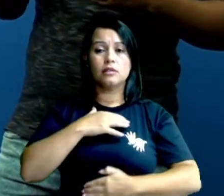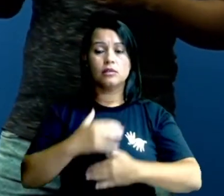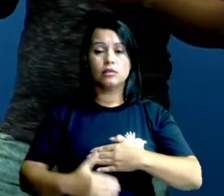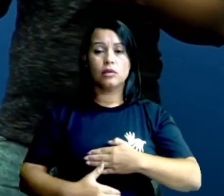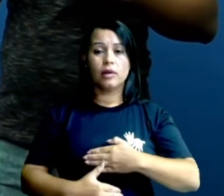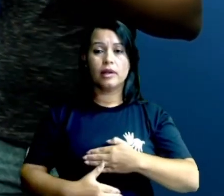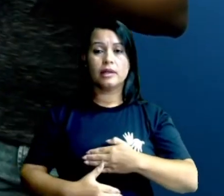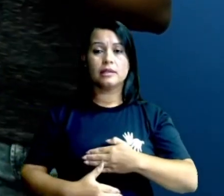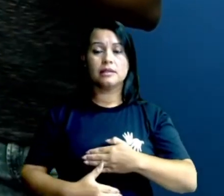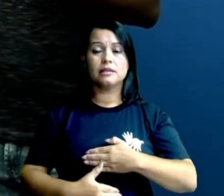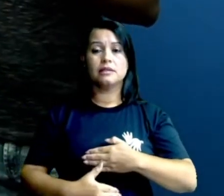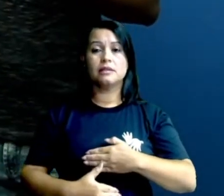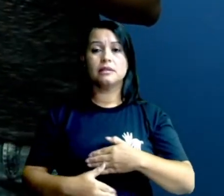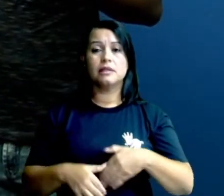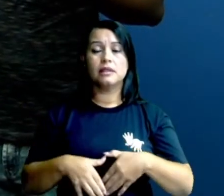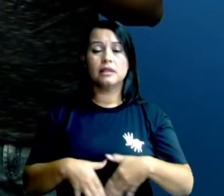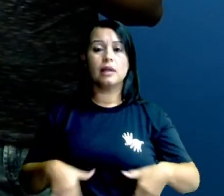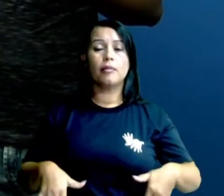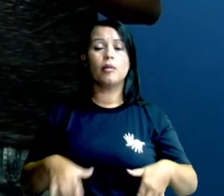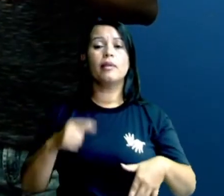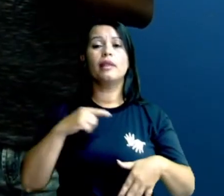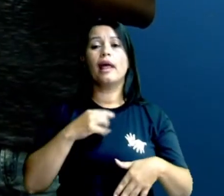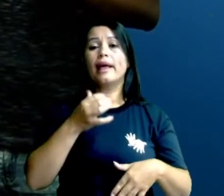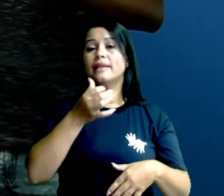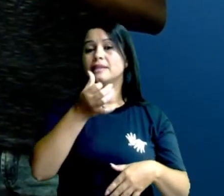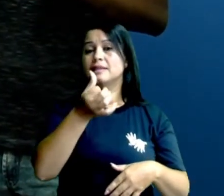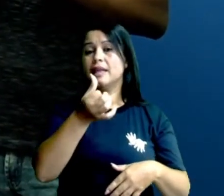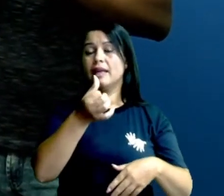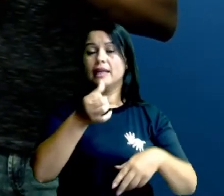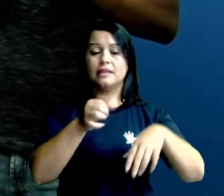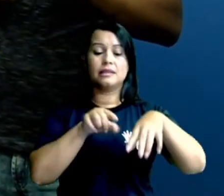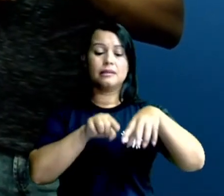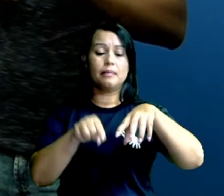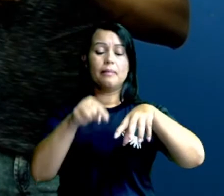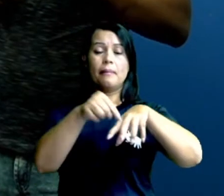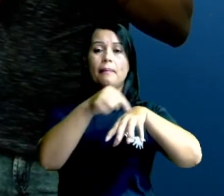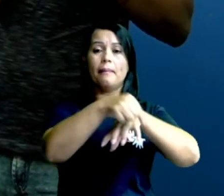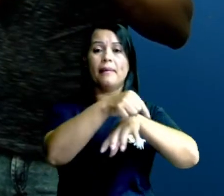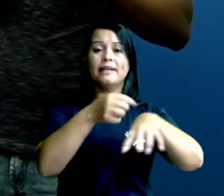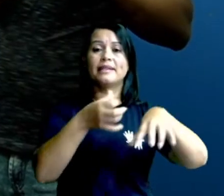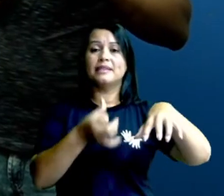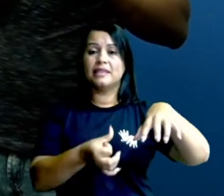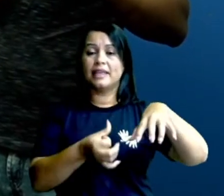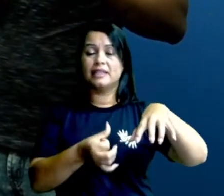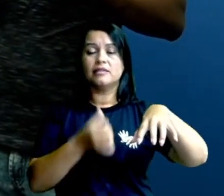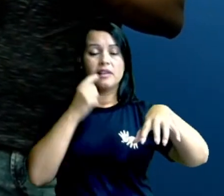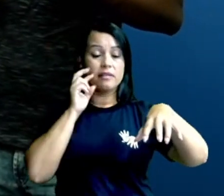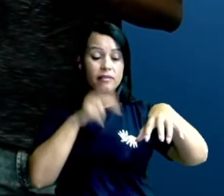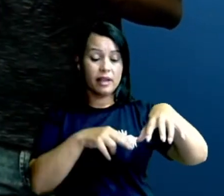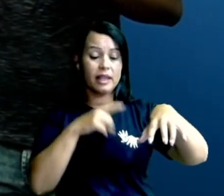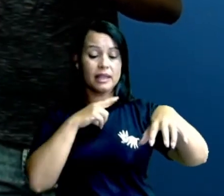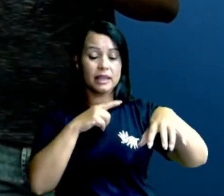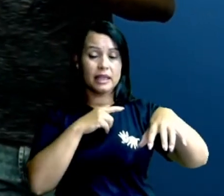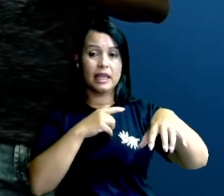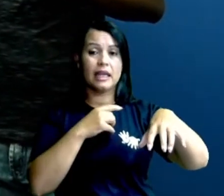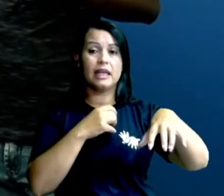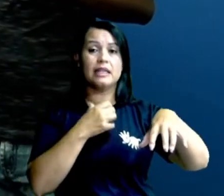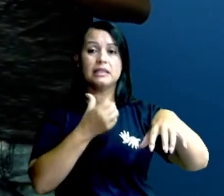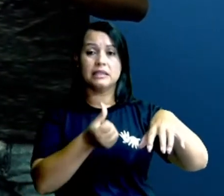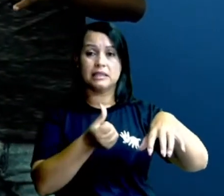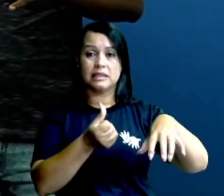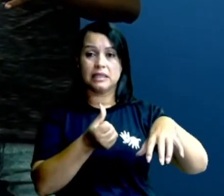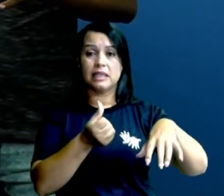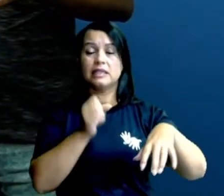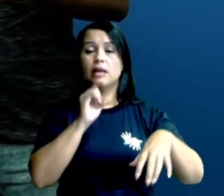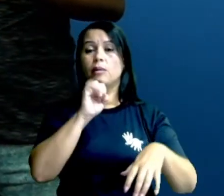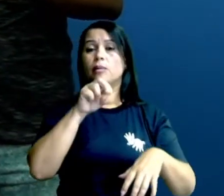E ele possui seis patas. Então, se você ver um bichinho com seis patas, ali é um inseto. Se você ver um bichinho com mais